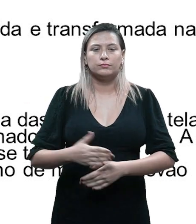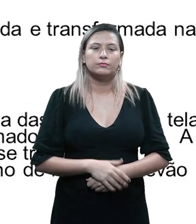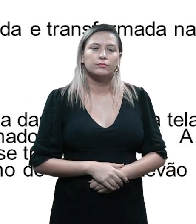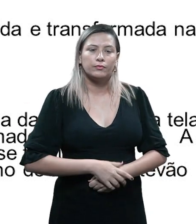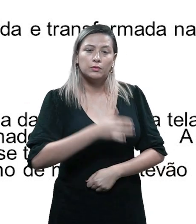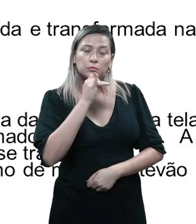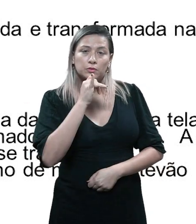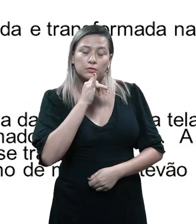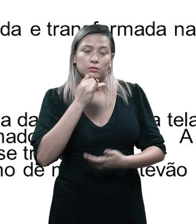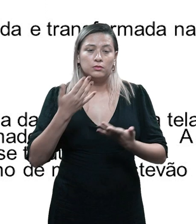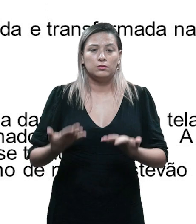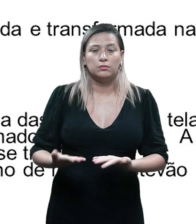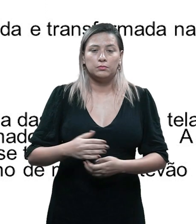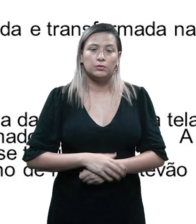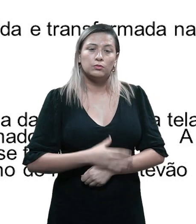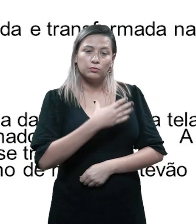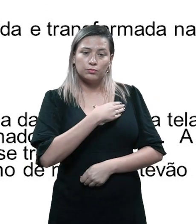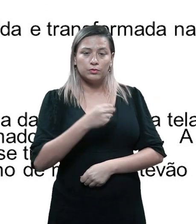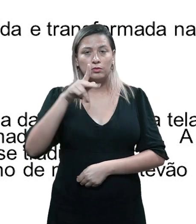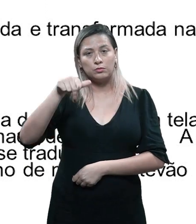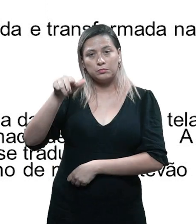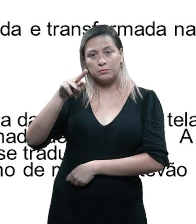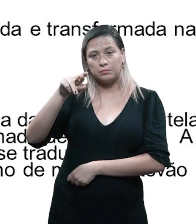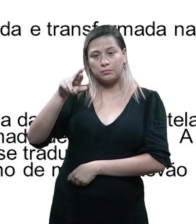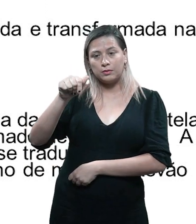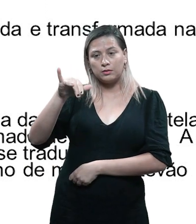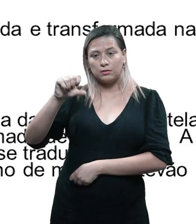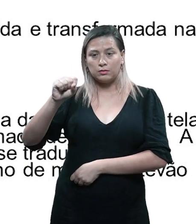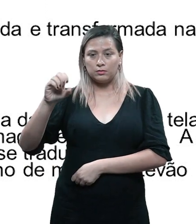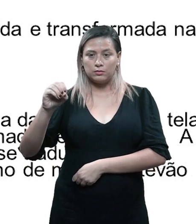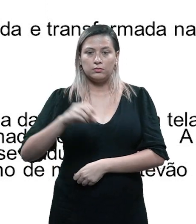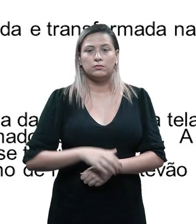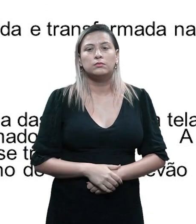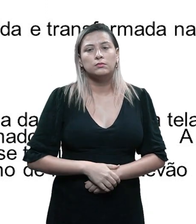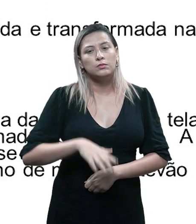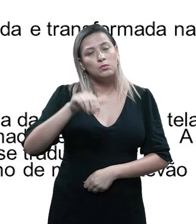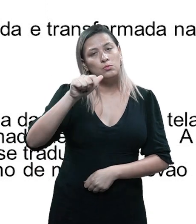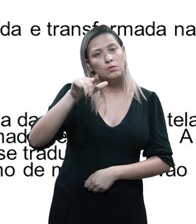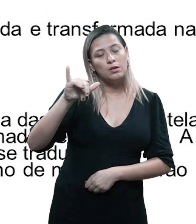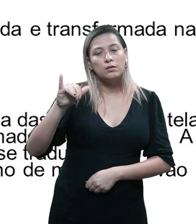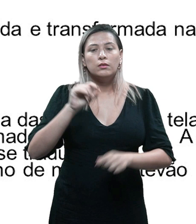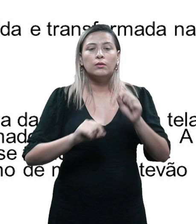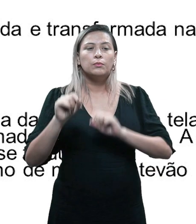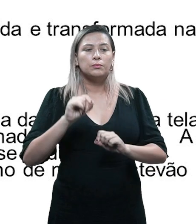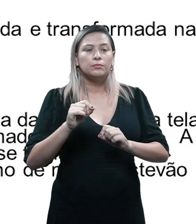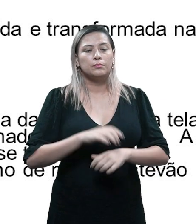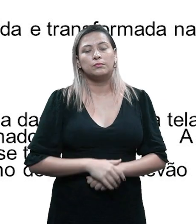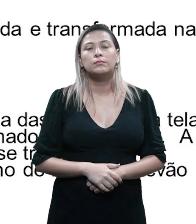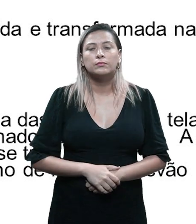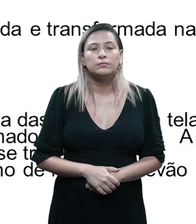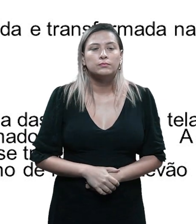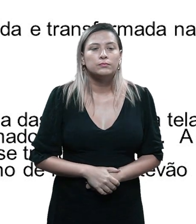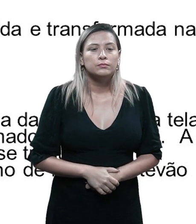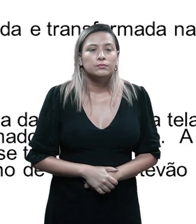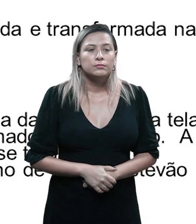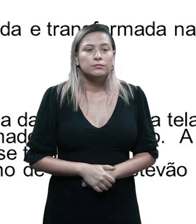anteriormente do filme Filhos do Paraíso, o Ali, que é o personagem principal, o menino, ele é